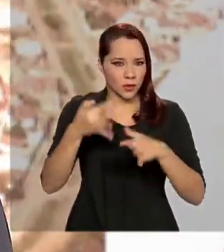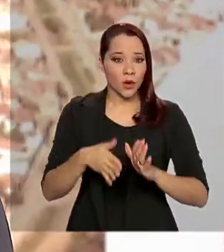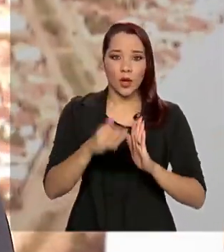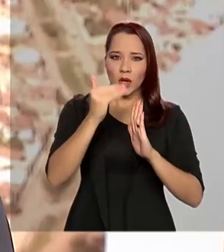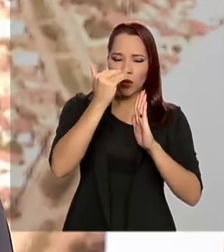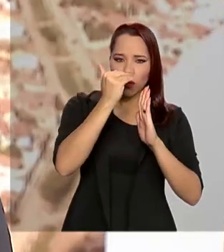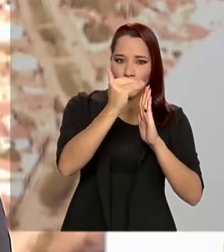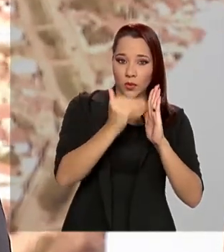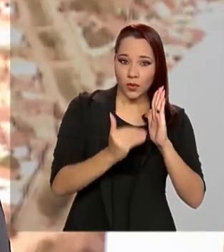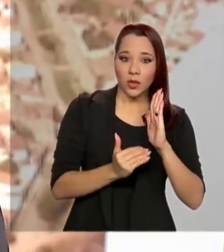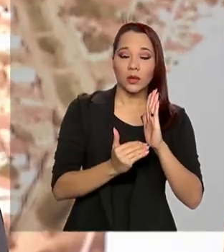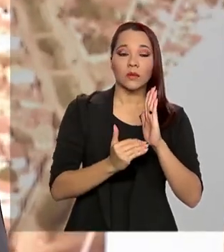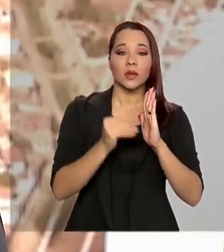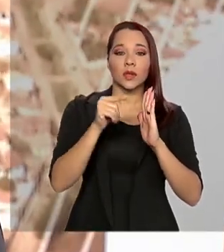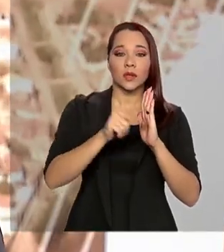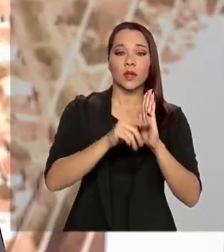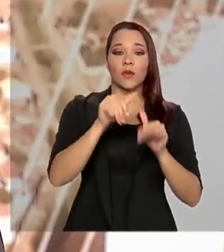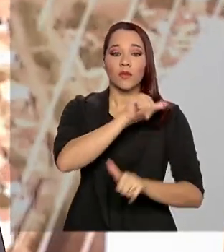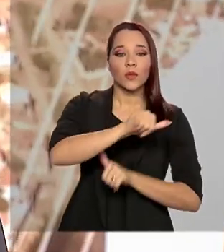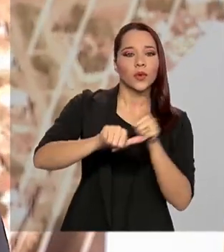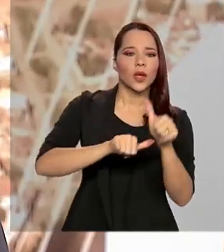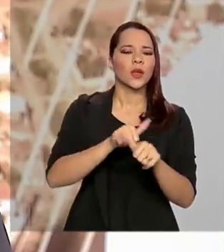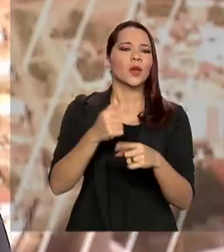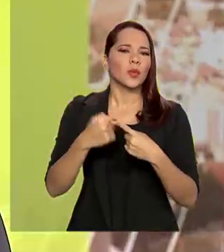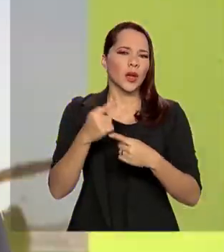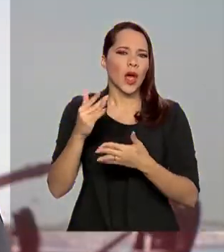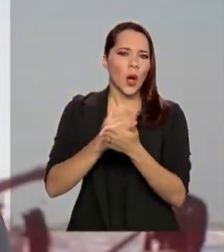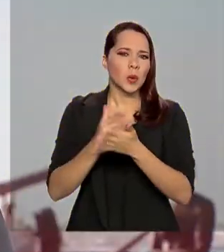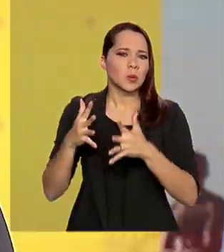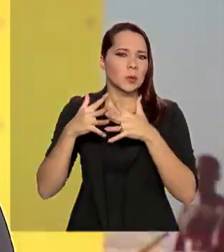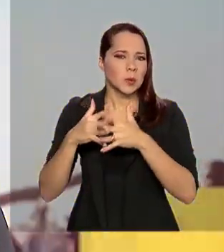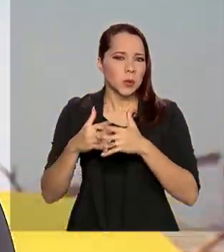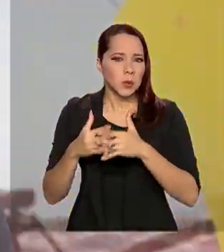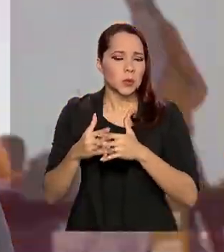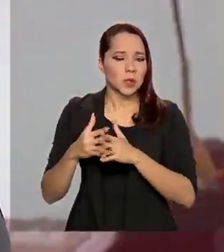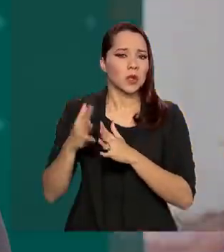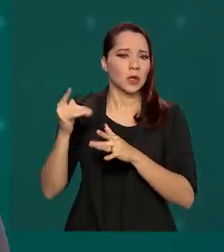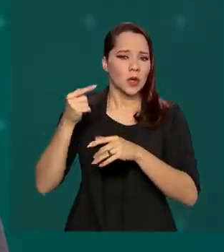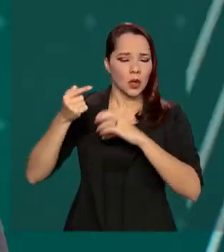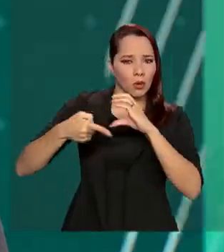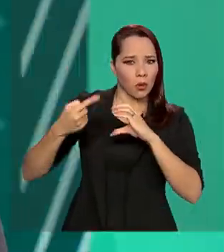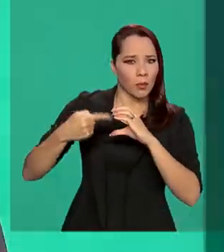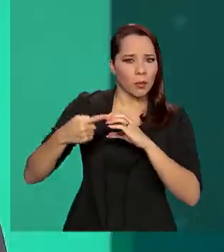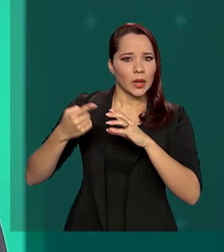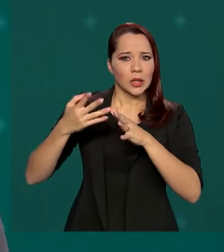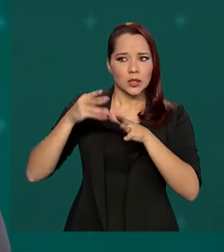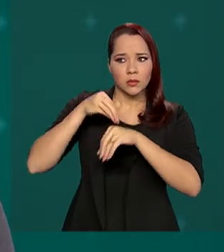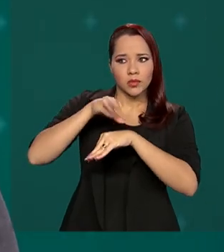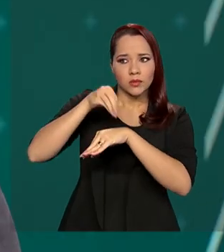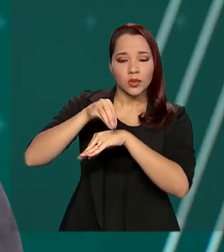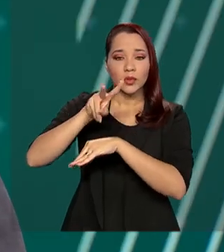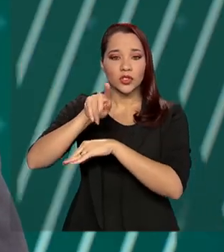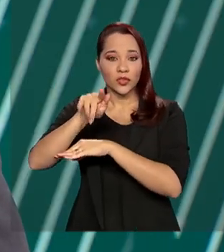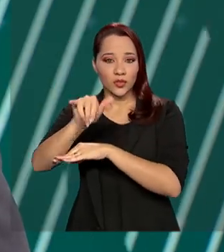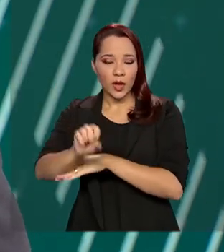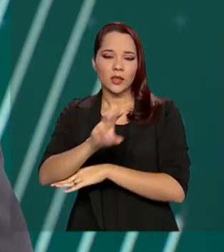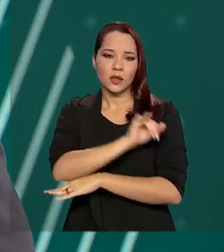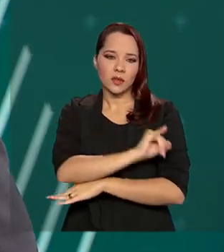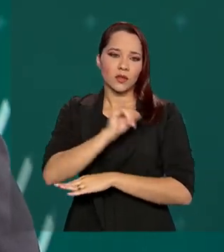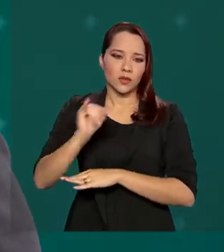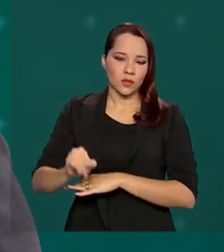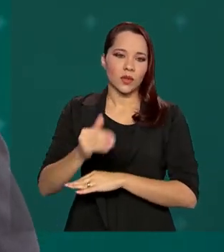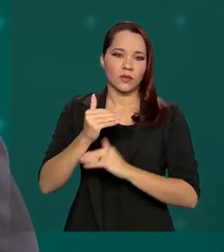cronograma do programa foi alterado devido a inconsistências no processamento da distribuição de vagas nas instituições